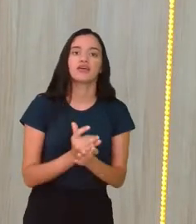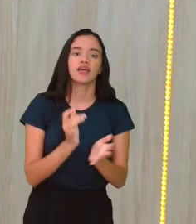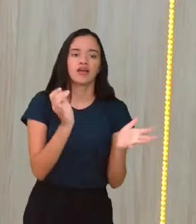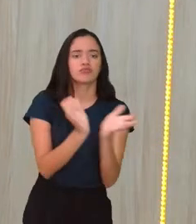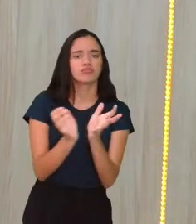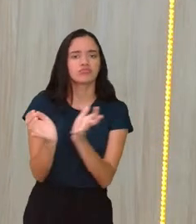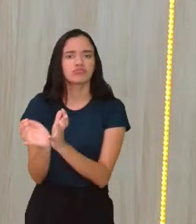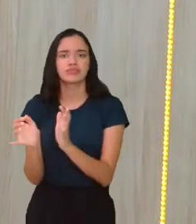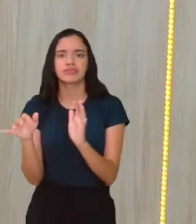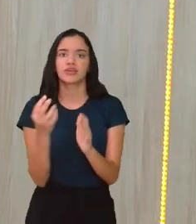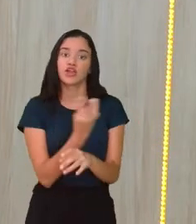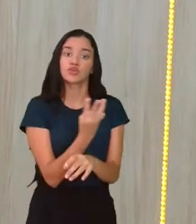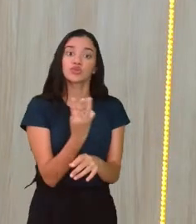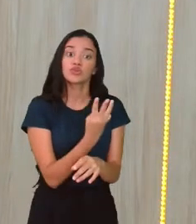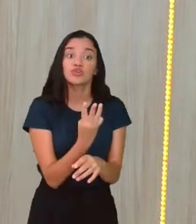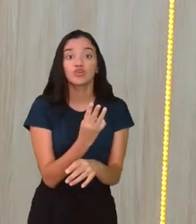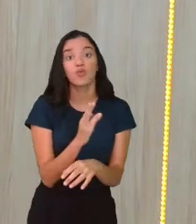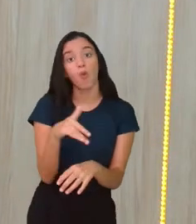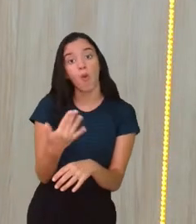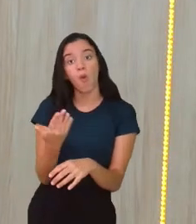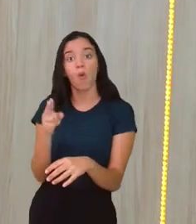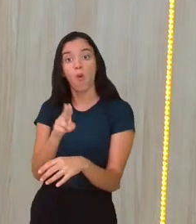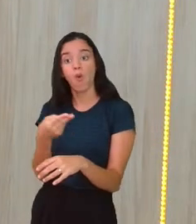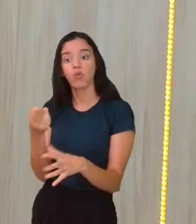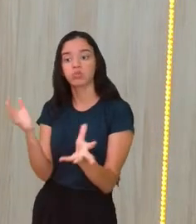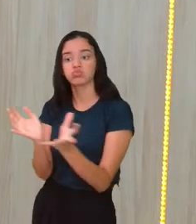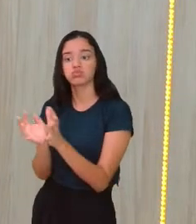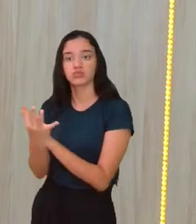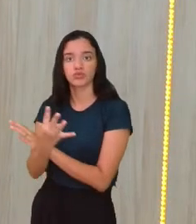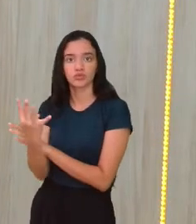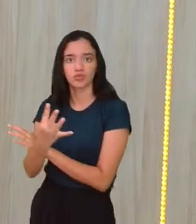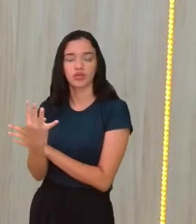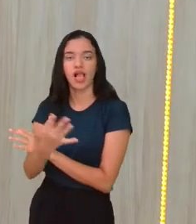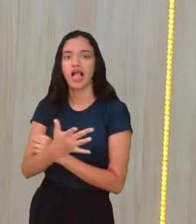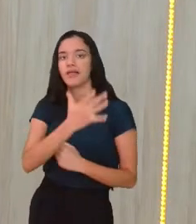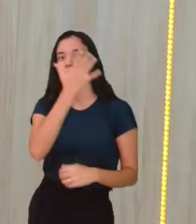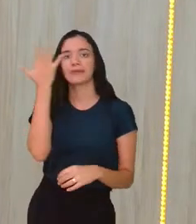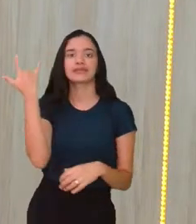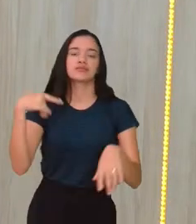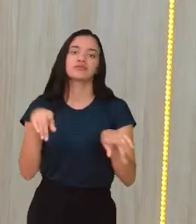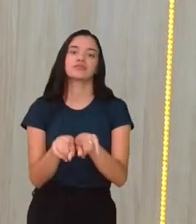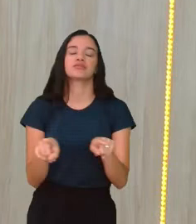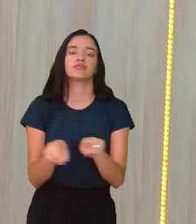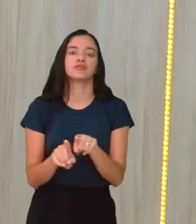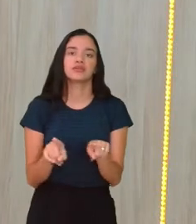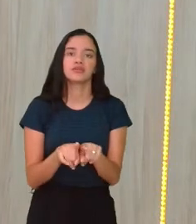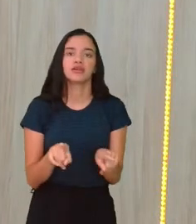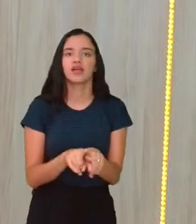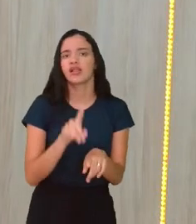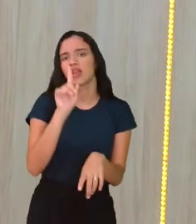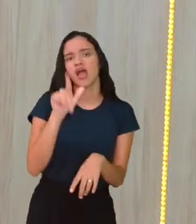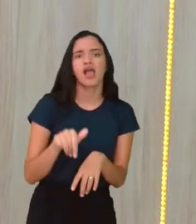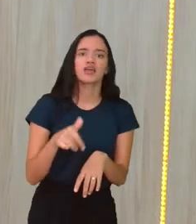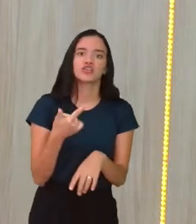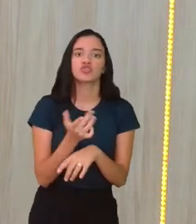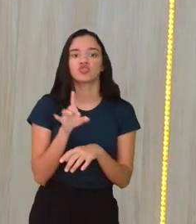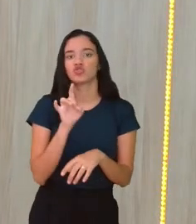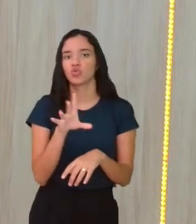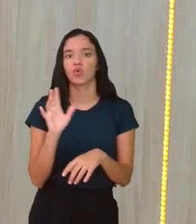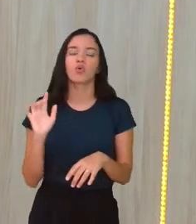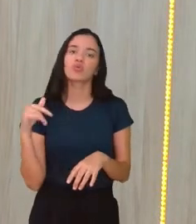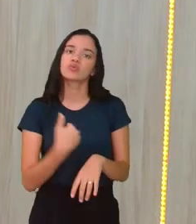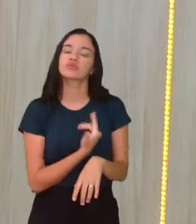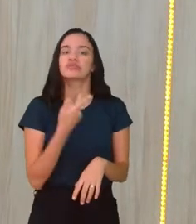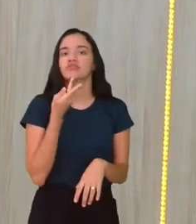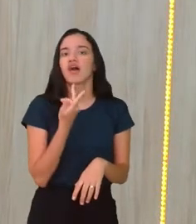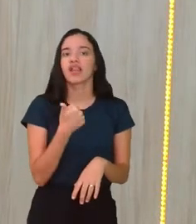Categorias que são em trio, em quarteto. Então, isso é um coletivo de pessoas também, né? Não é um coletivo só quando a gente fala